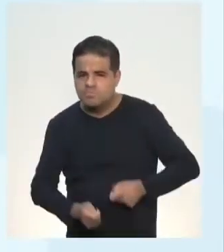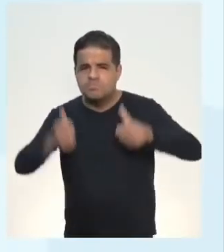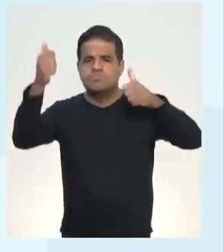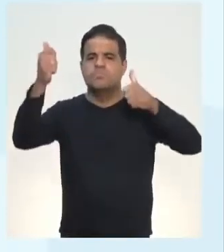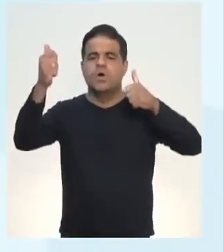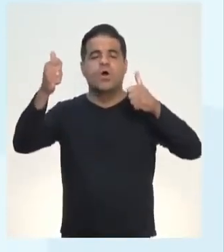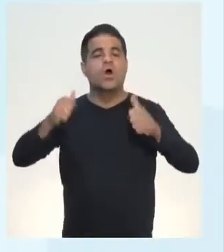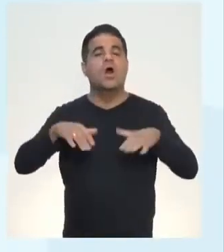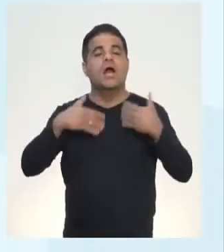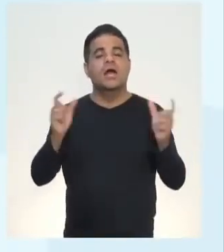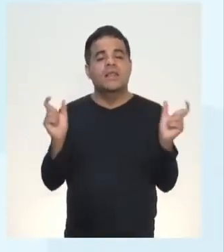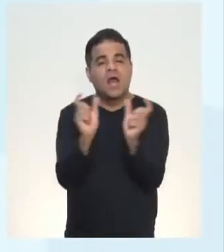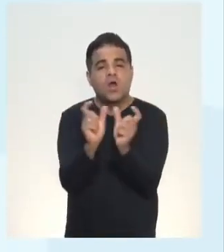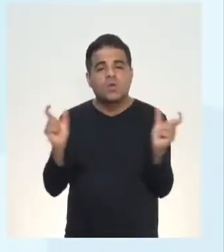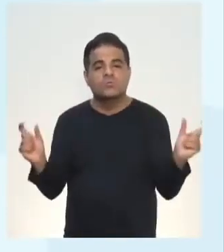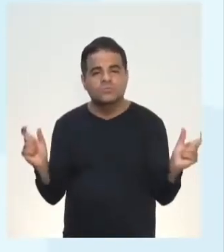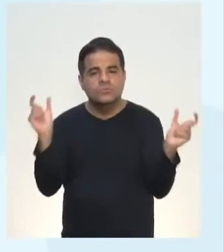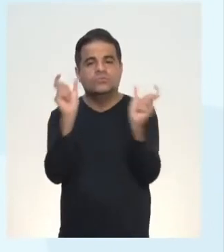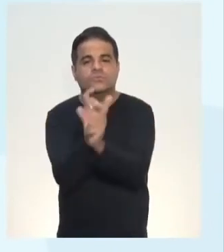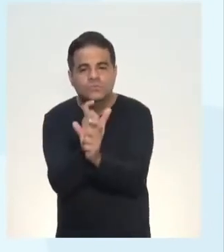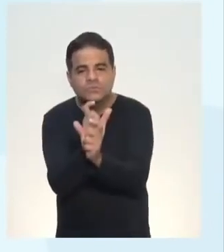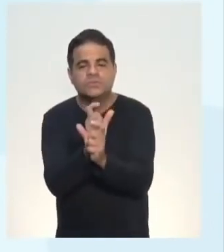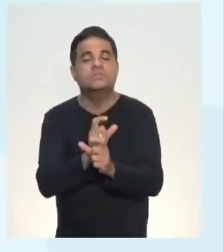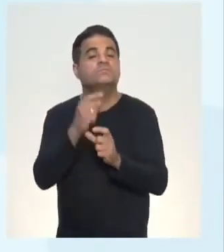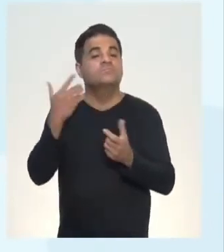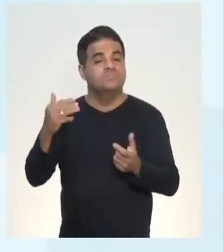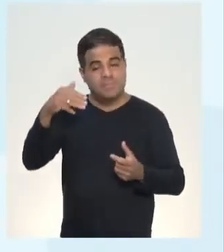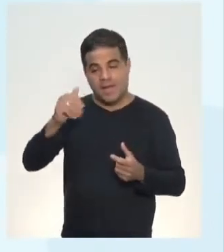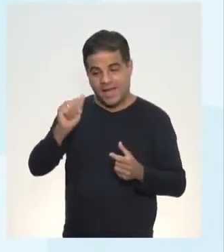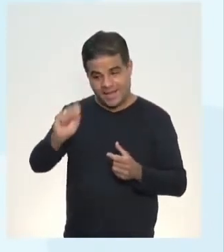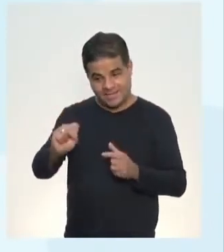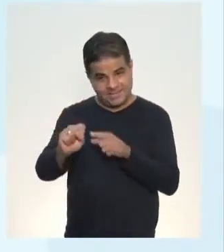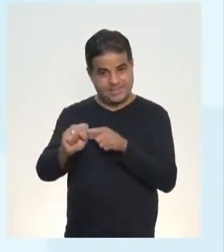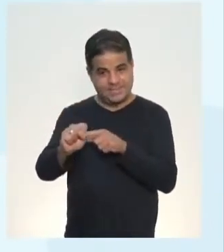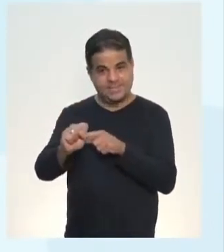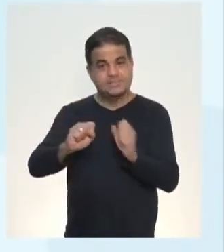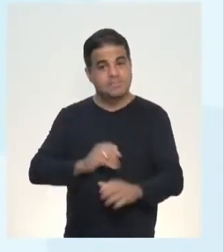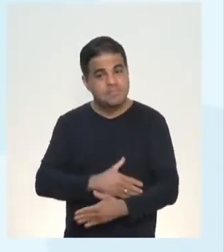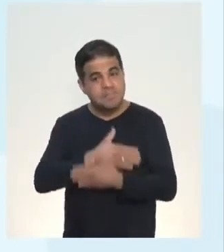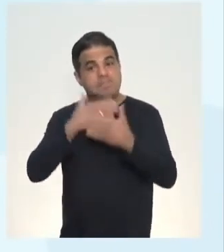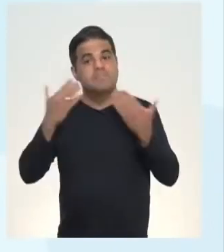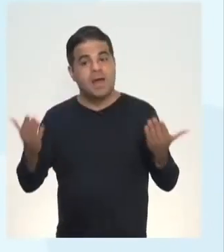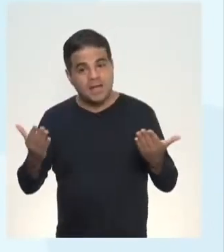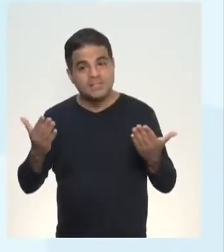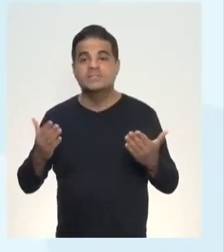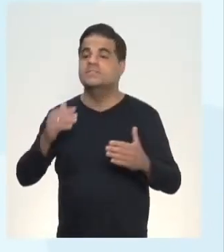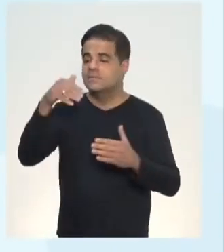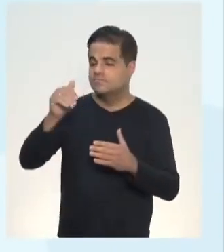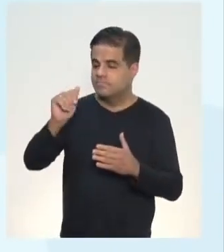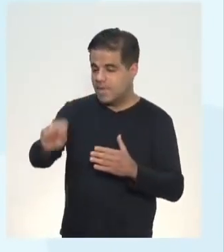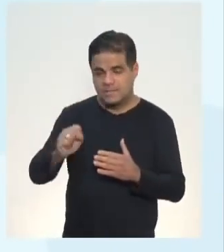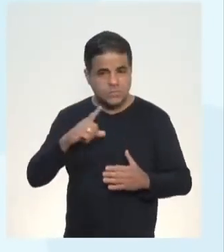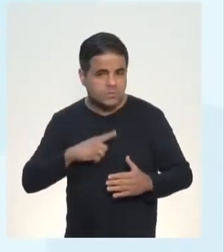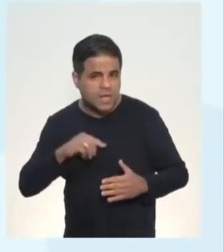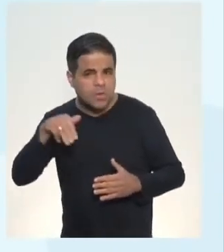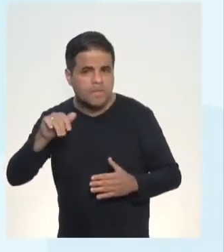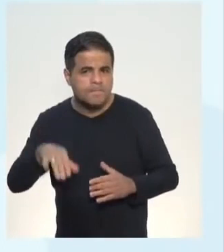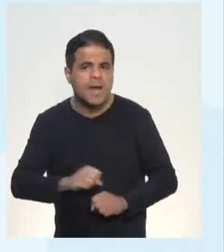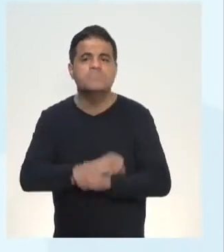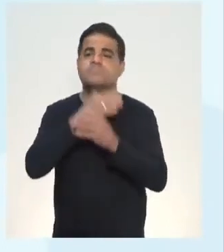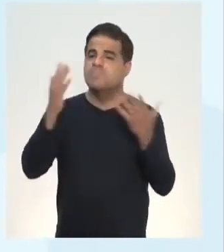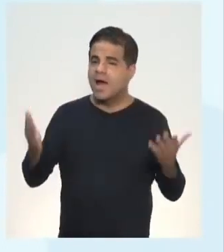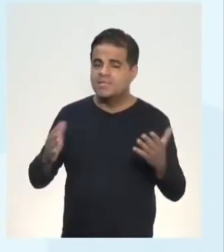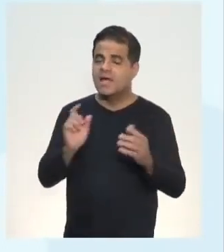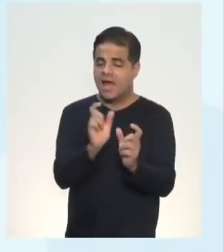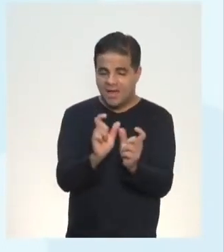a conjunção linda, maravilhosa, onde ela está? É o mas, certo? Esse mas, quando eu tenho o mas, a